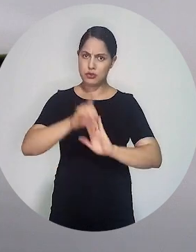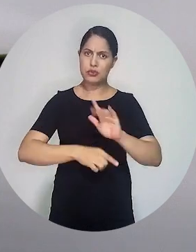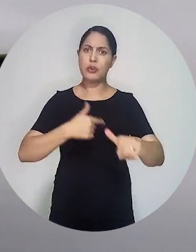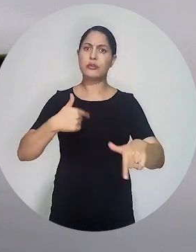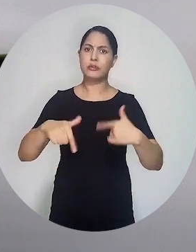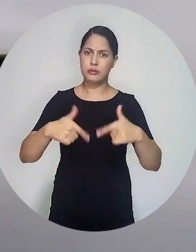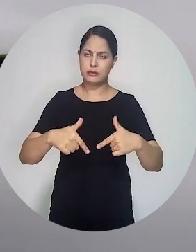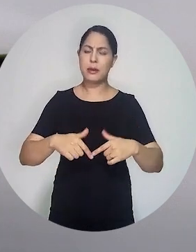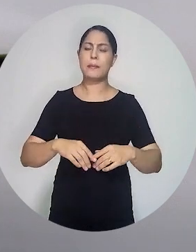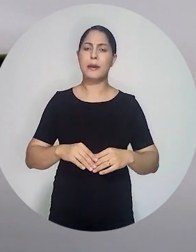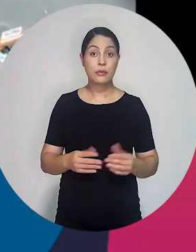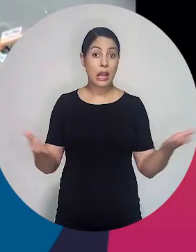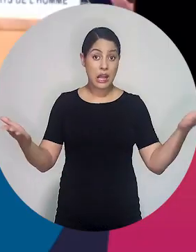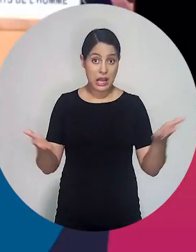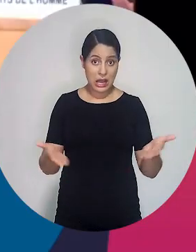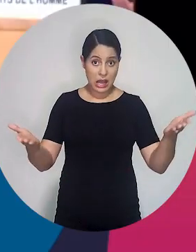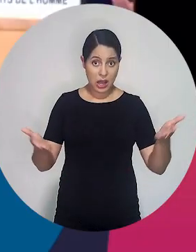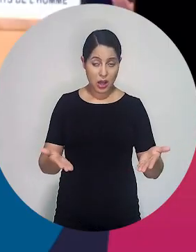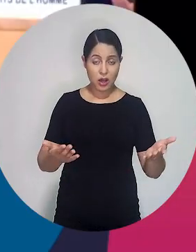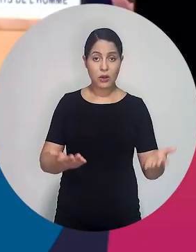fundamentais do trabalhador.